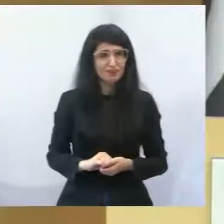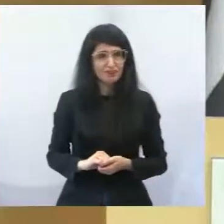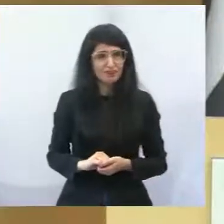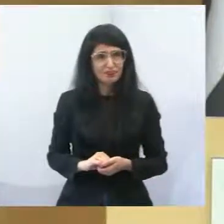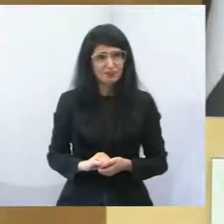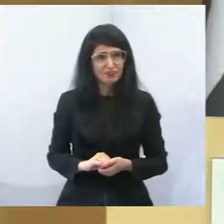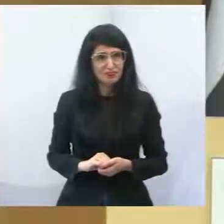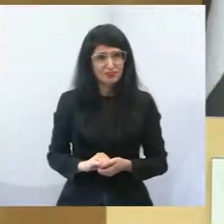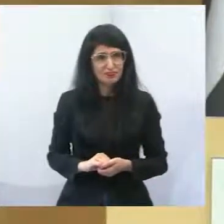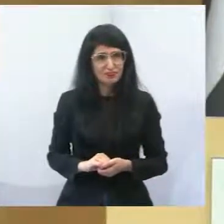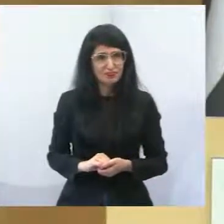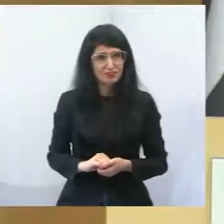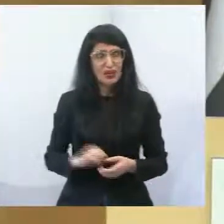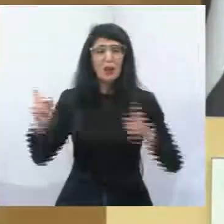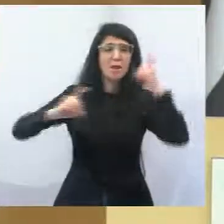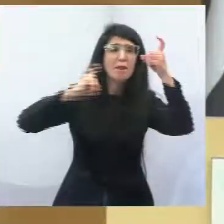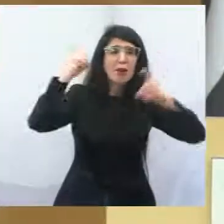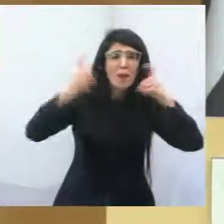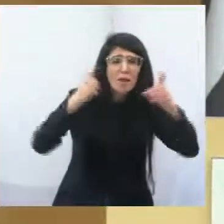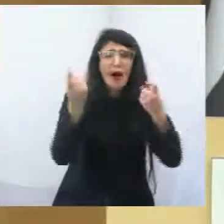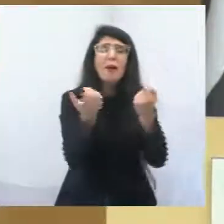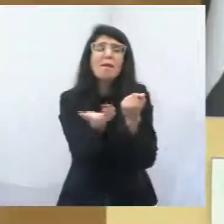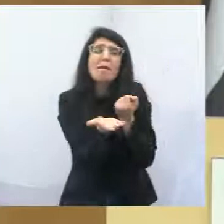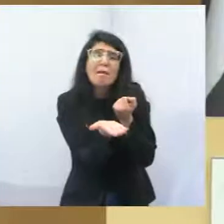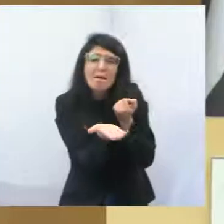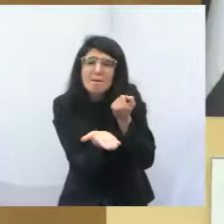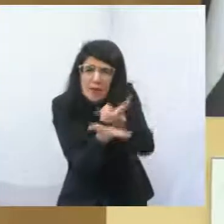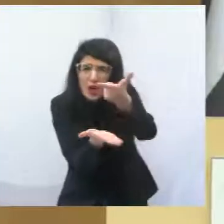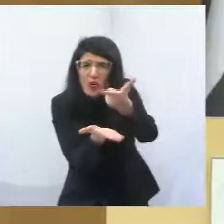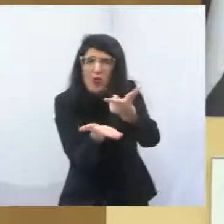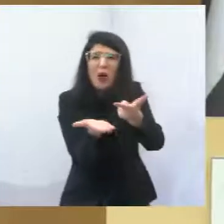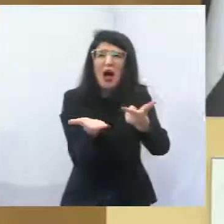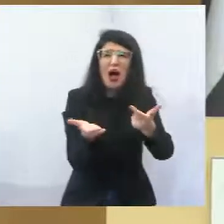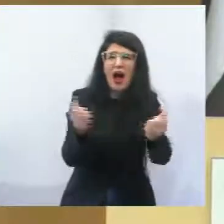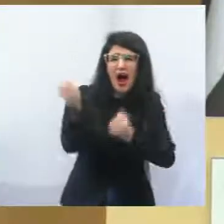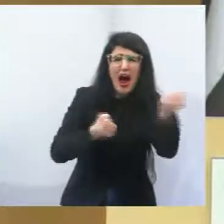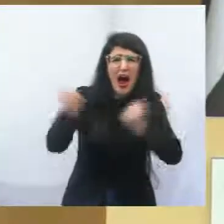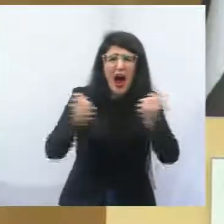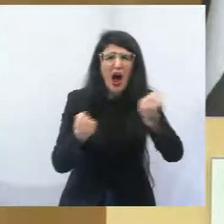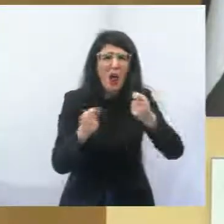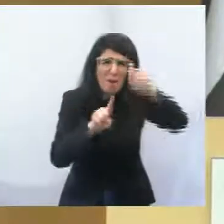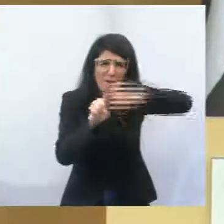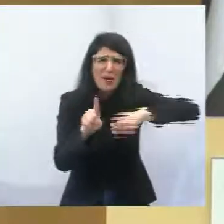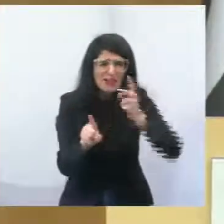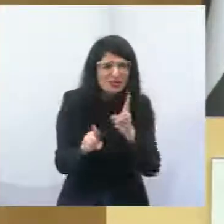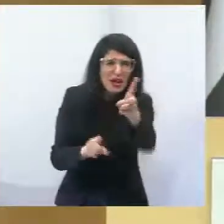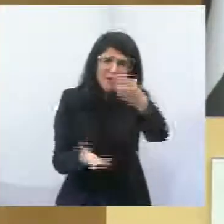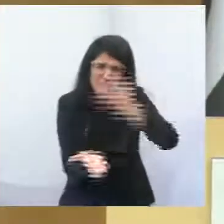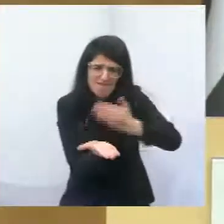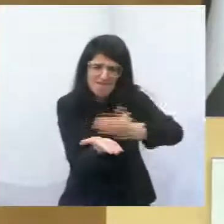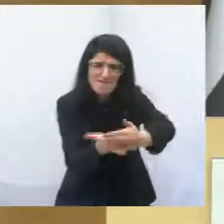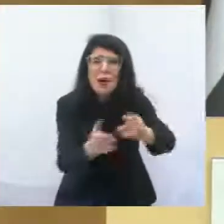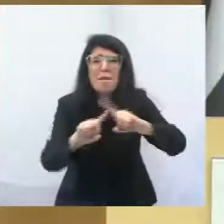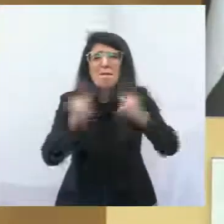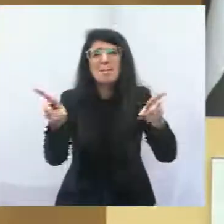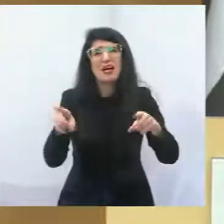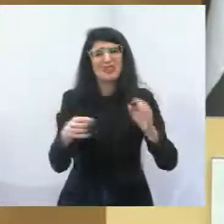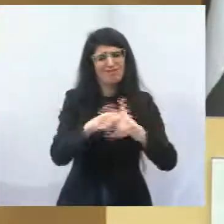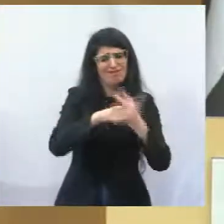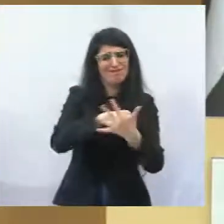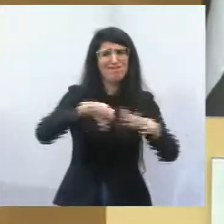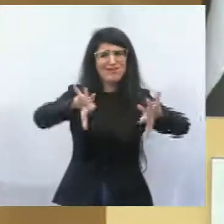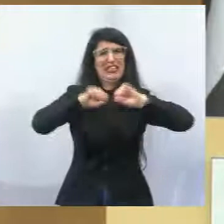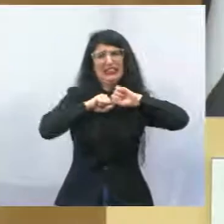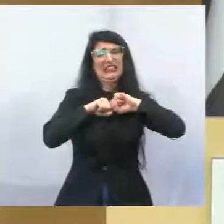pagar a mensalidade do seu veículo. Bastante triste porque essa é uma